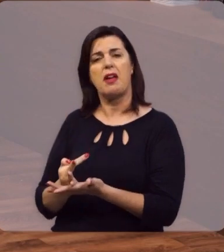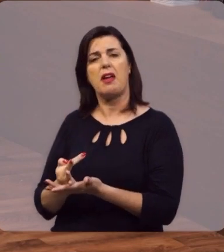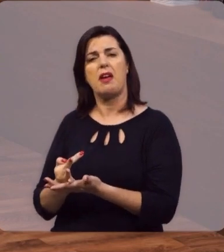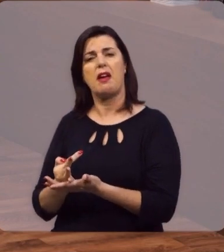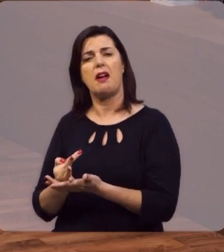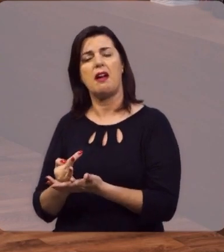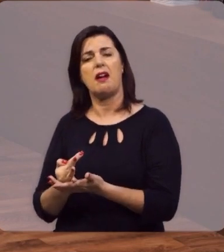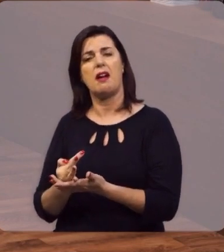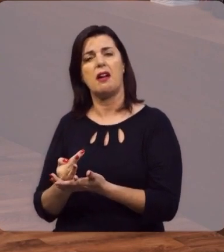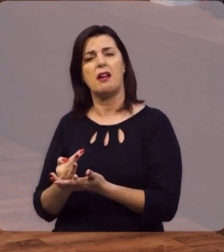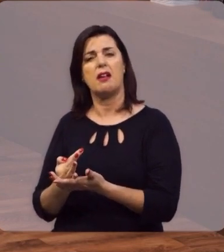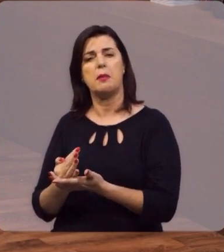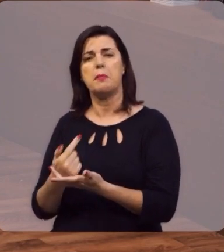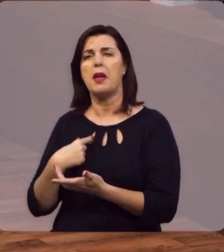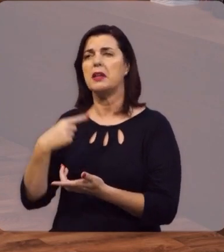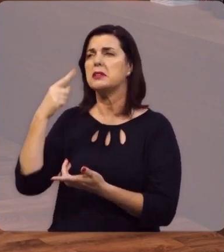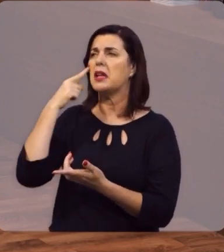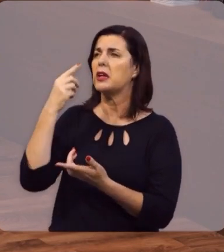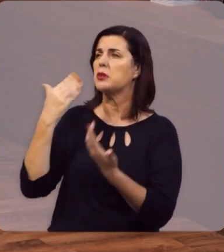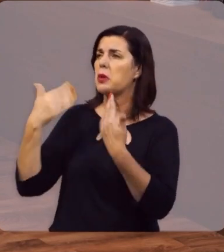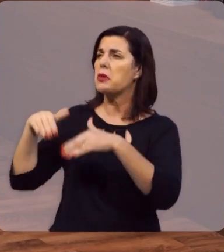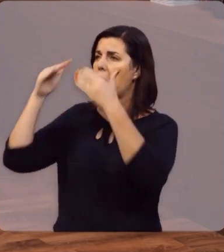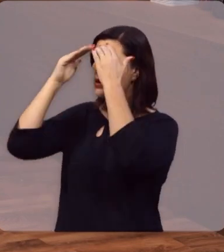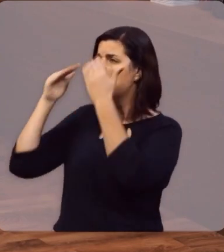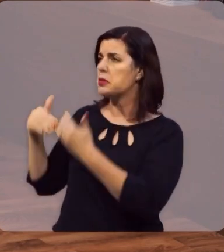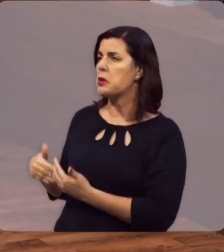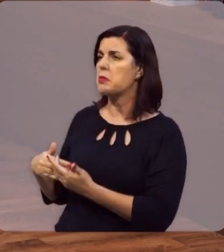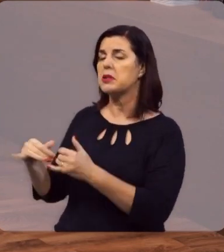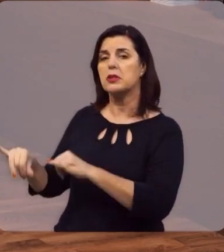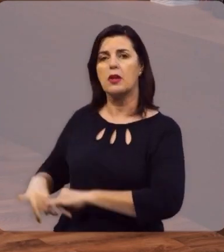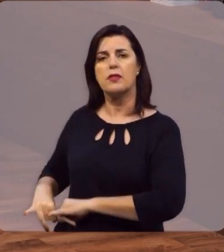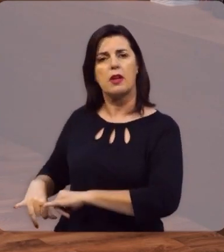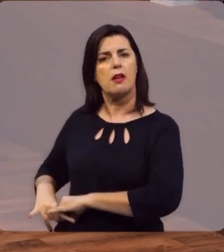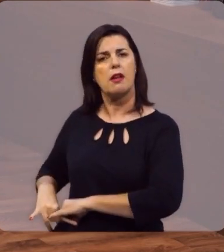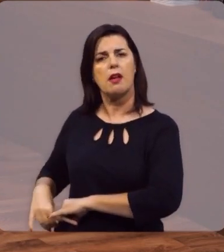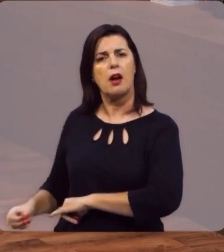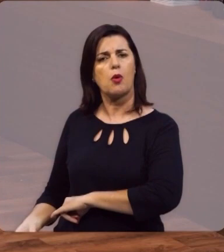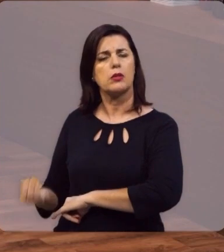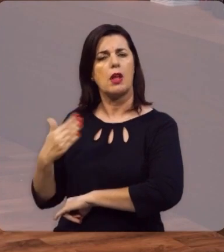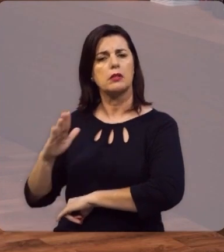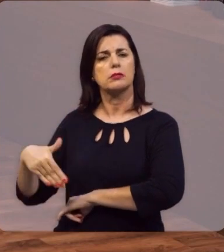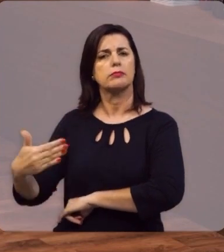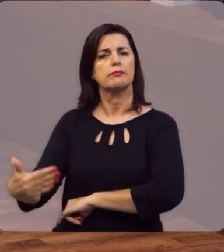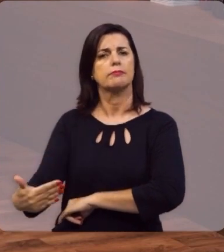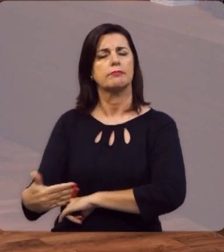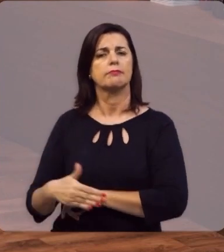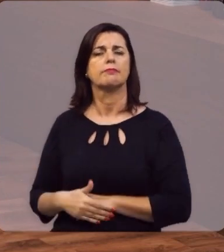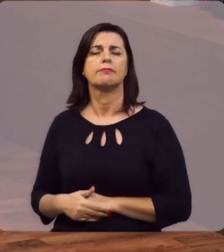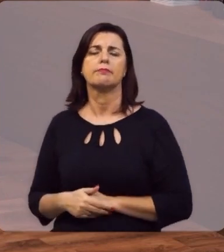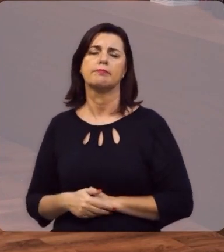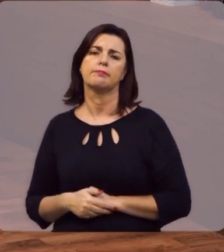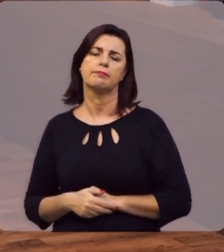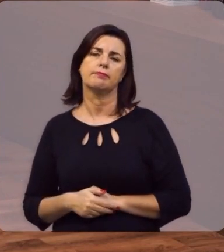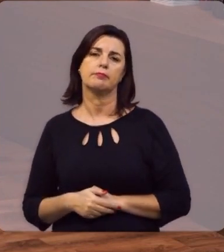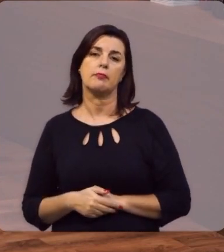transigir com os absolutos de Deus, e desobedecer a Deus, e sofrer dolorosas consequências.